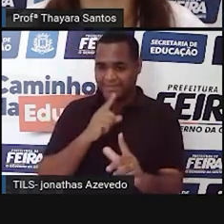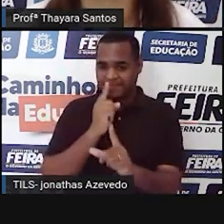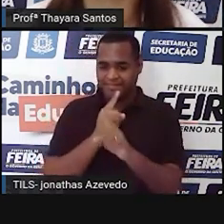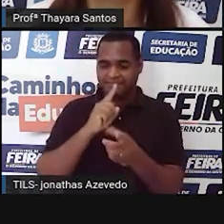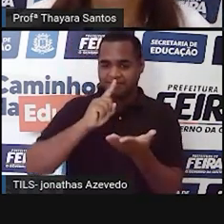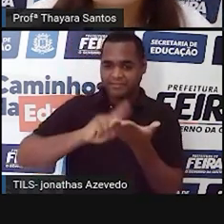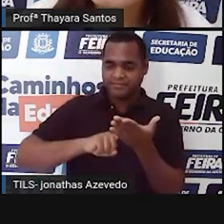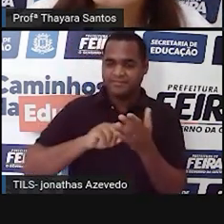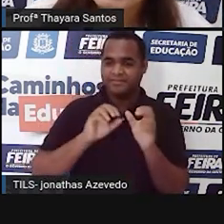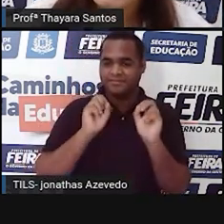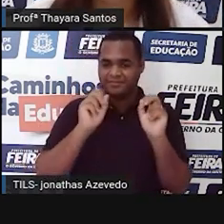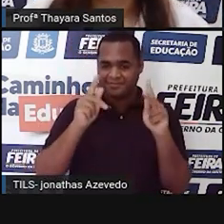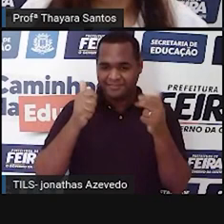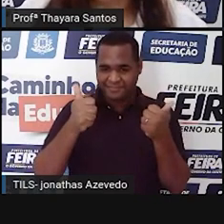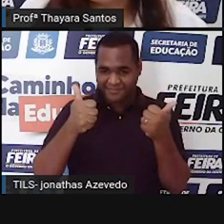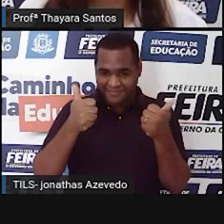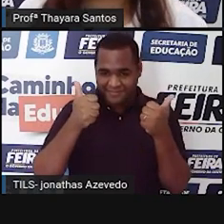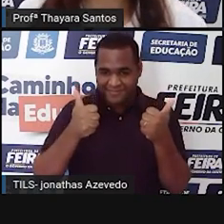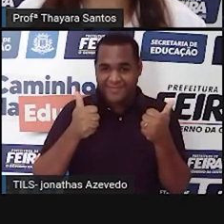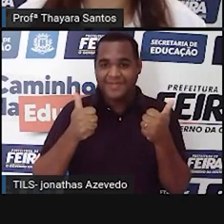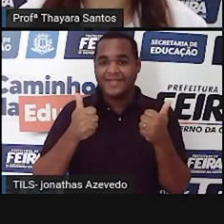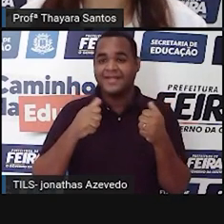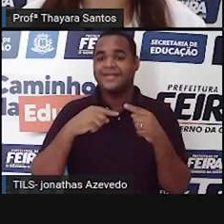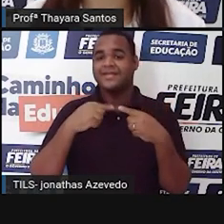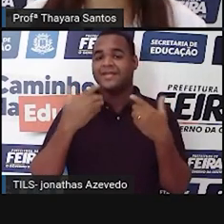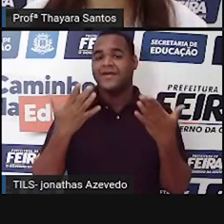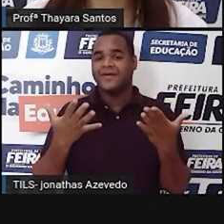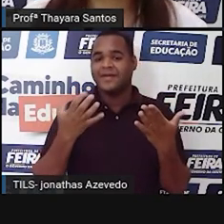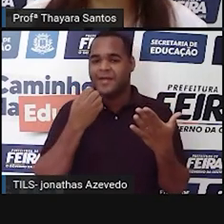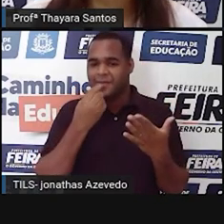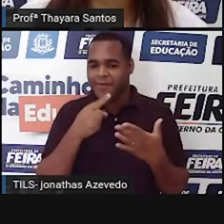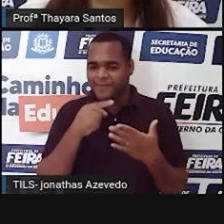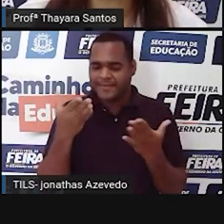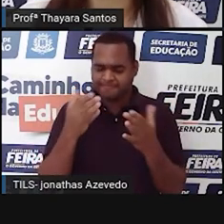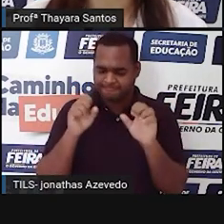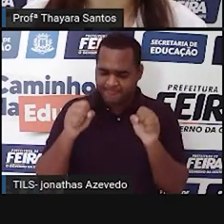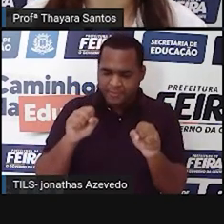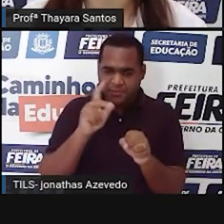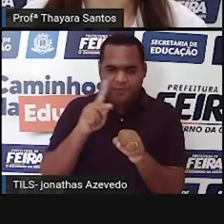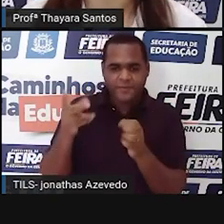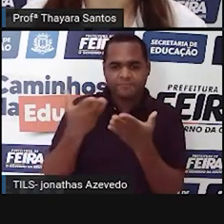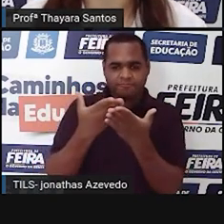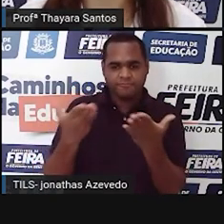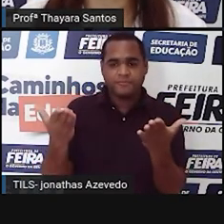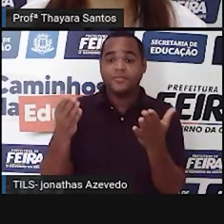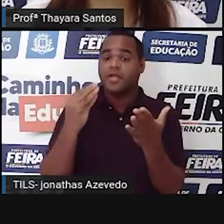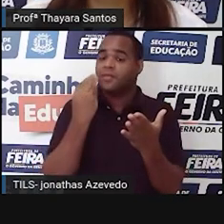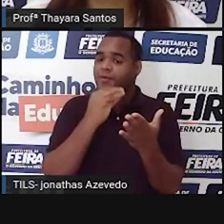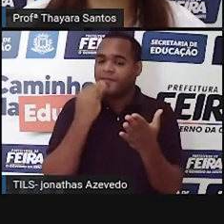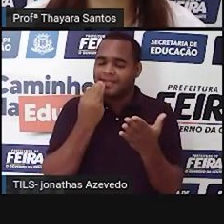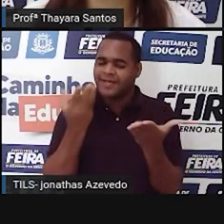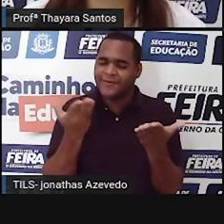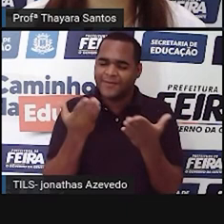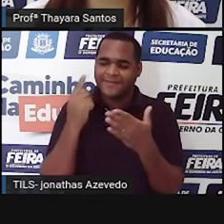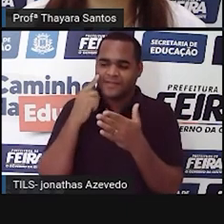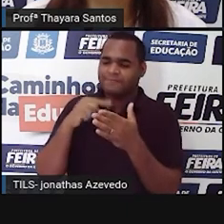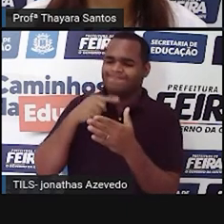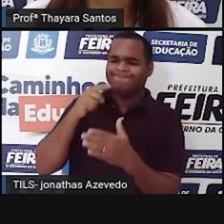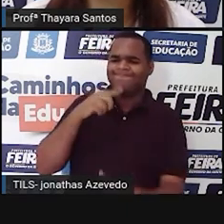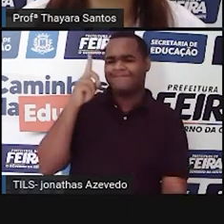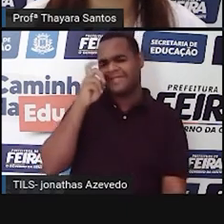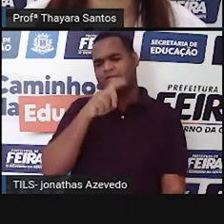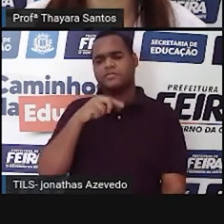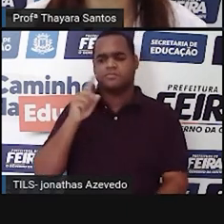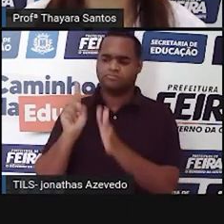marcado já na próxima aula. Então, se dediquem aí com os professores de vocês, aproveitem esse momento, tirem as